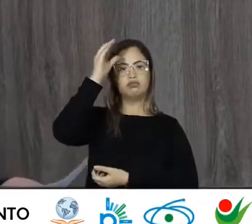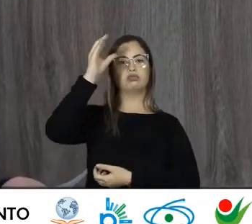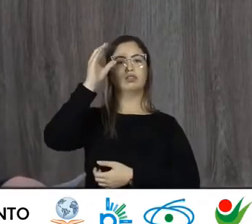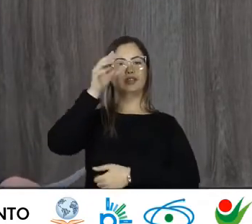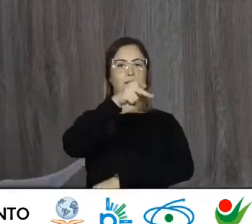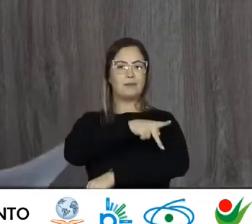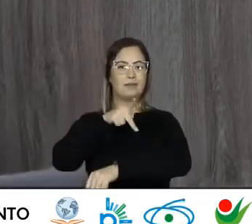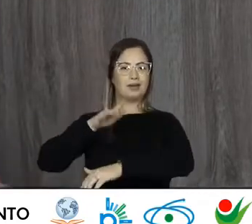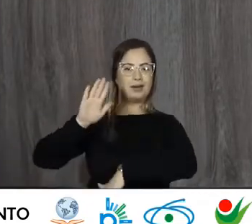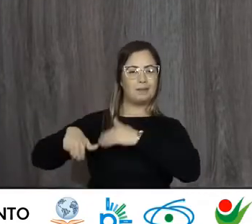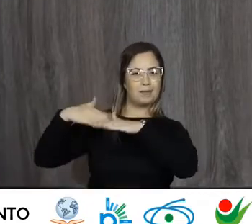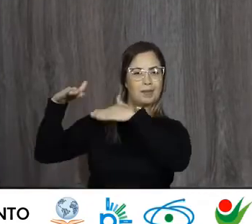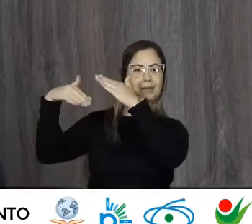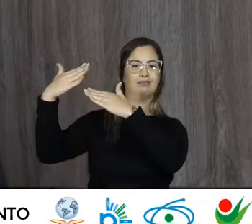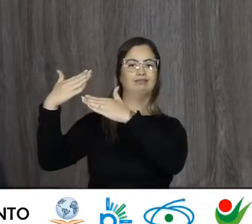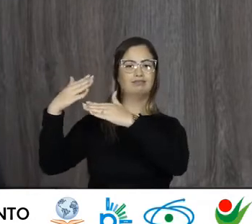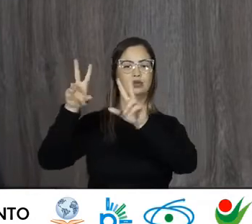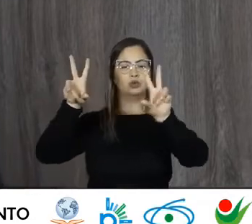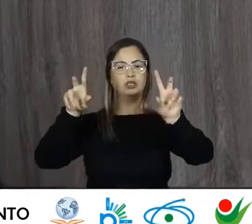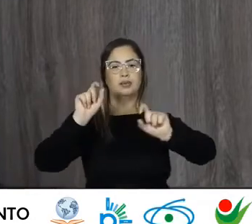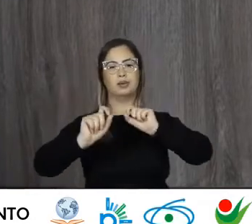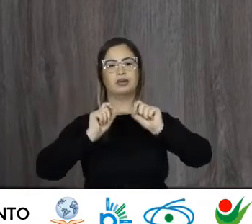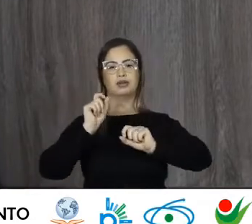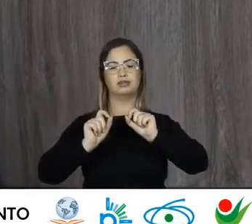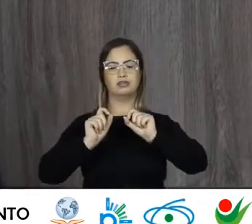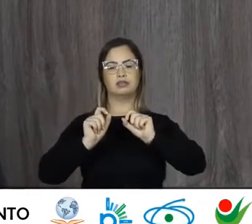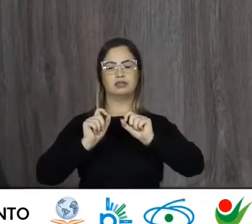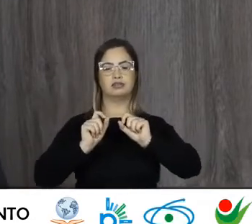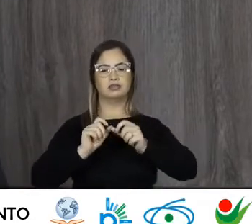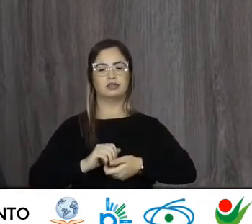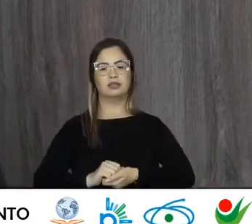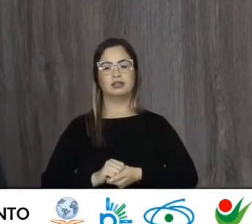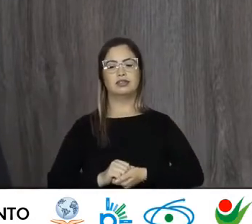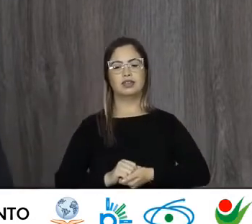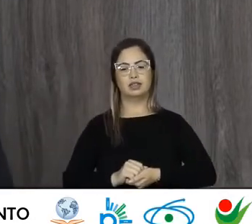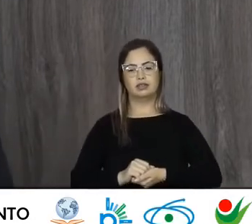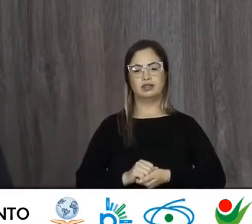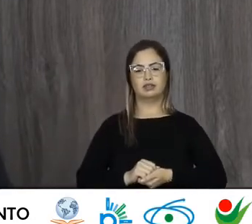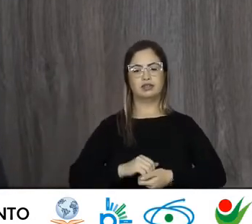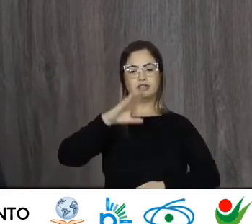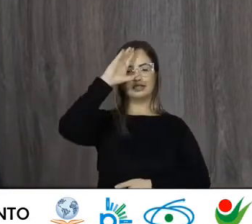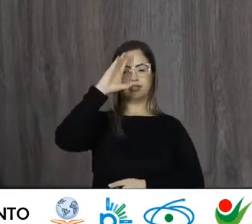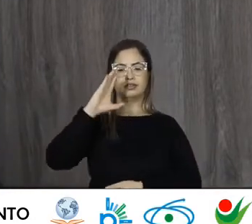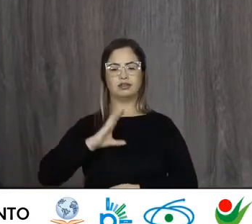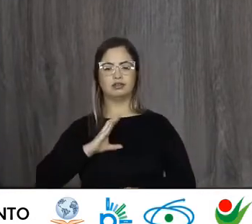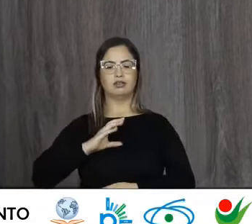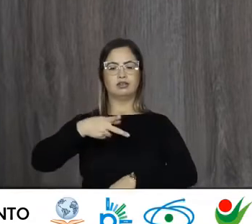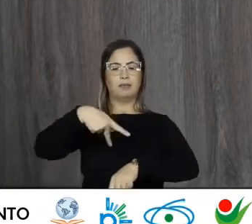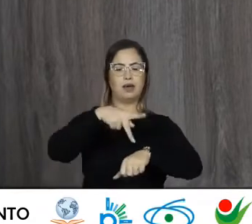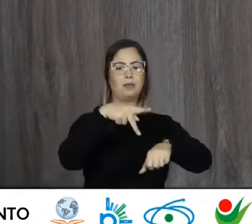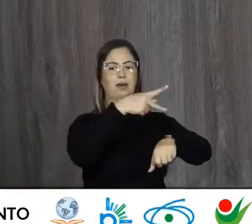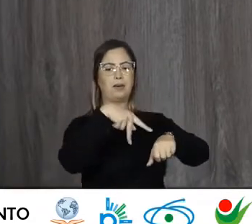pedagógicos O tema Cidadanias Nacionalidades E migrações Um